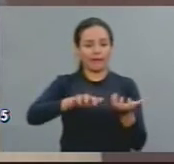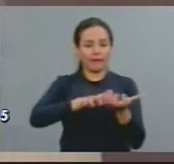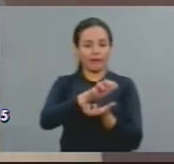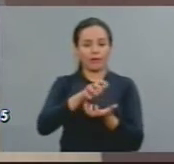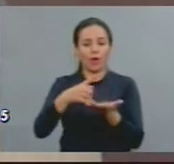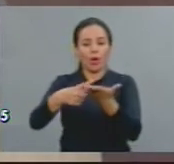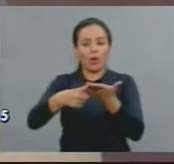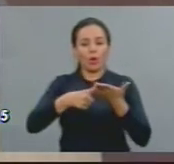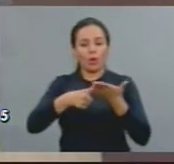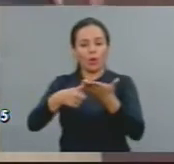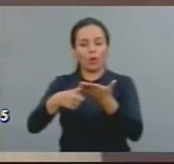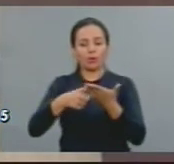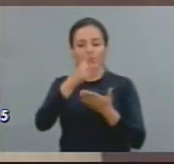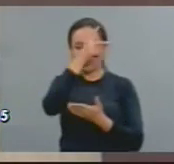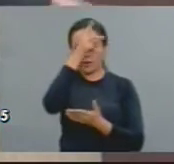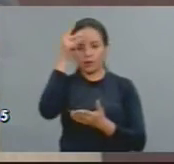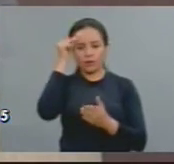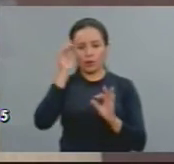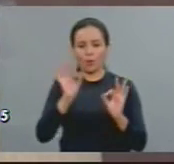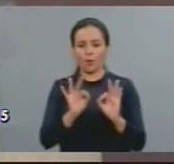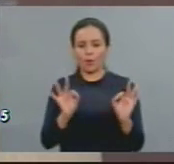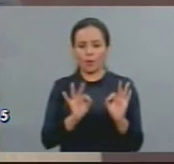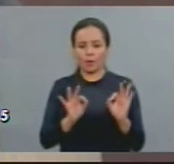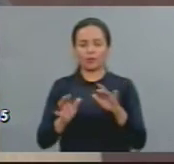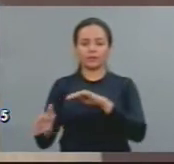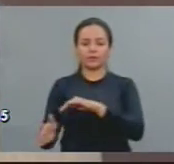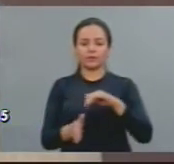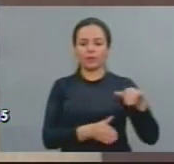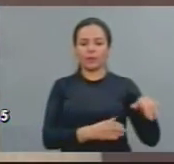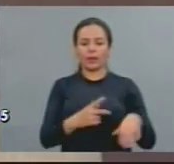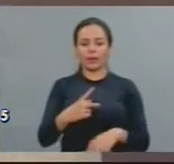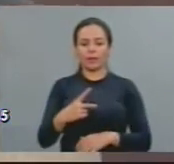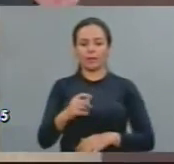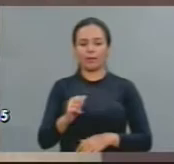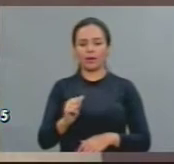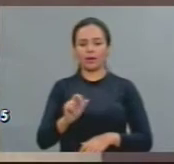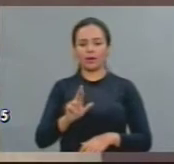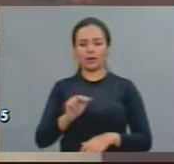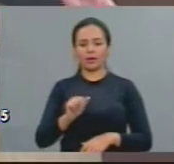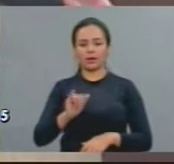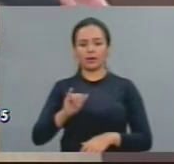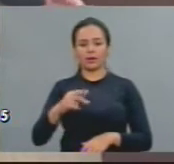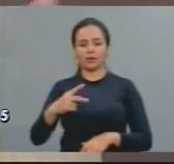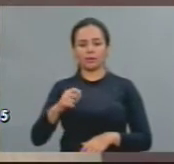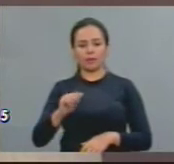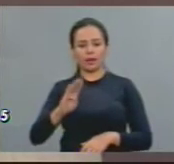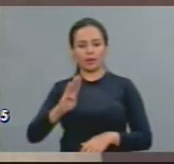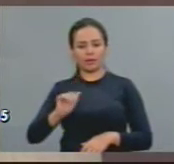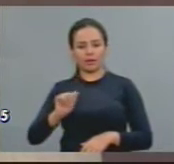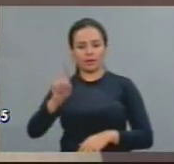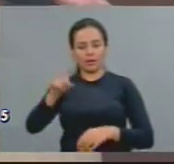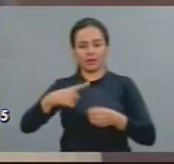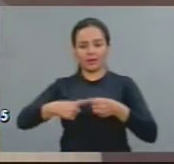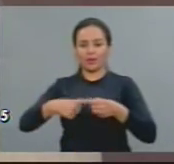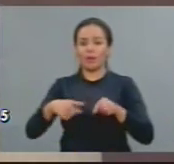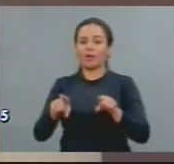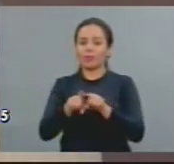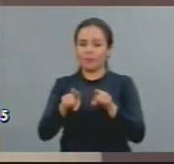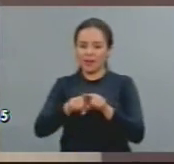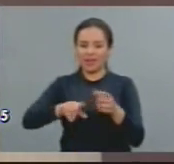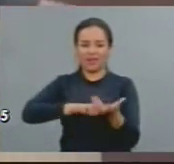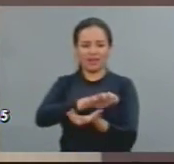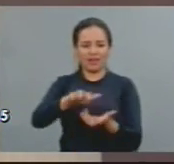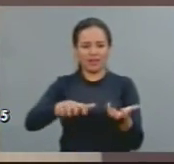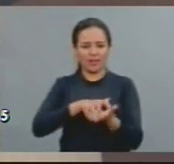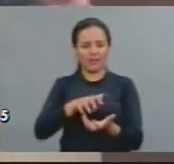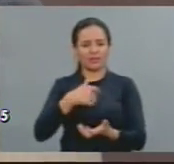negociação. Paraipaba, um outro município também em greve. Portanto, vejam quantos municípios nós temos